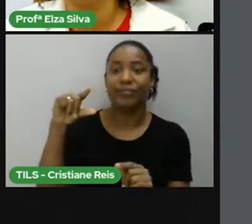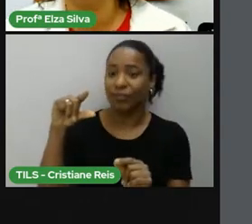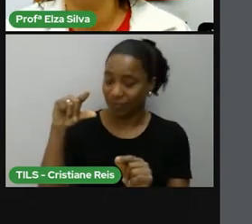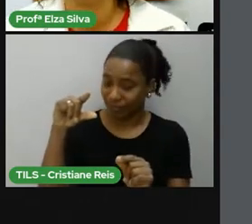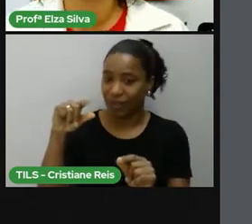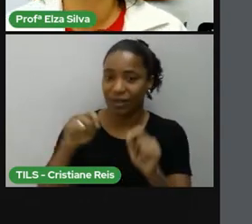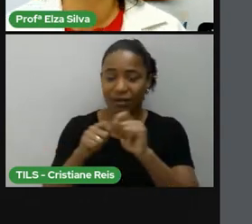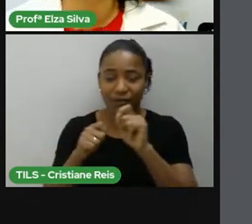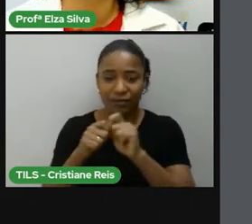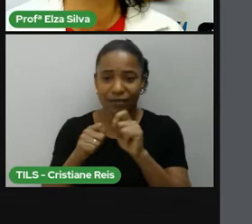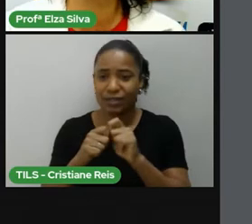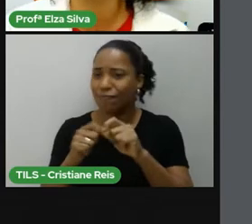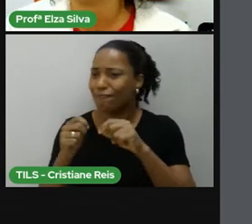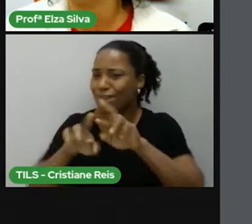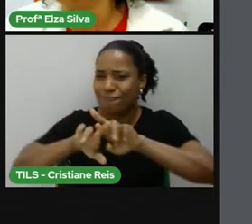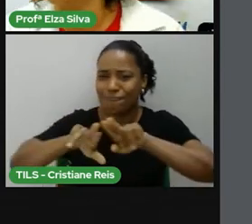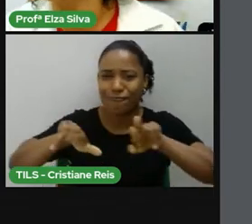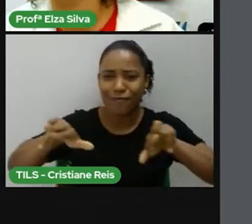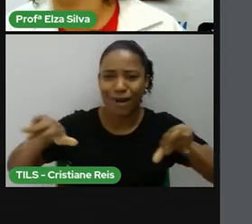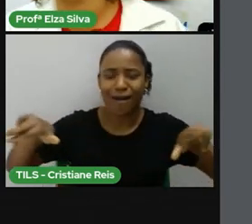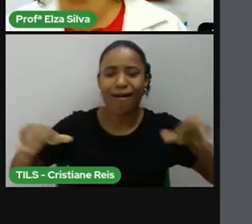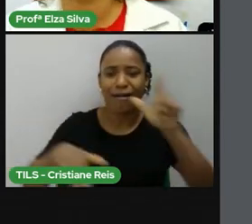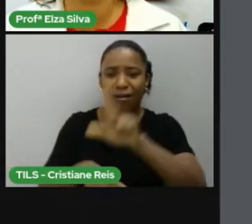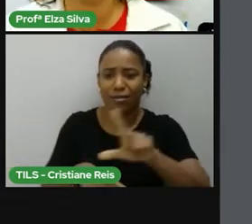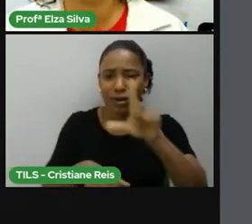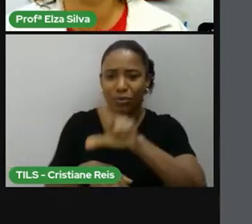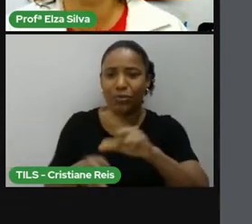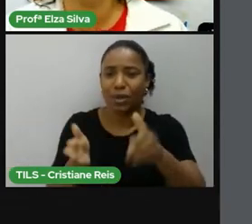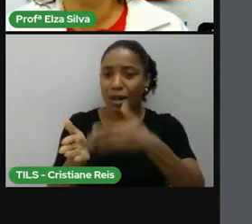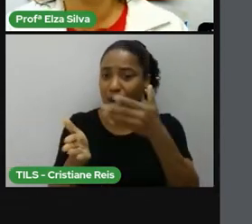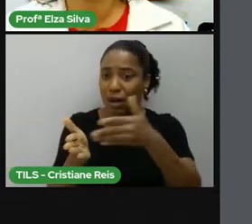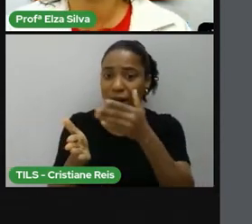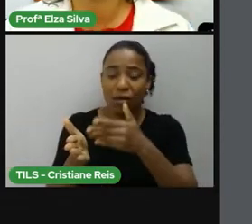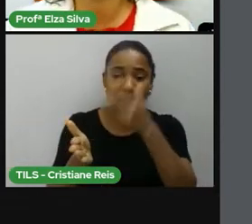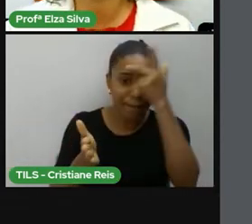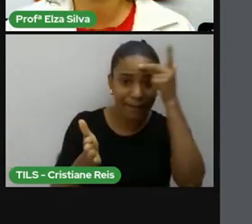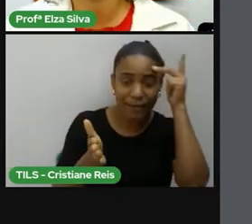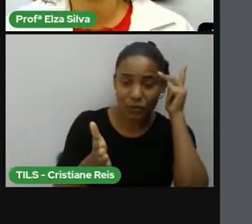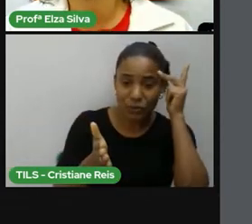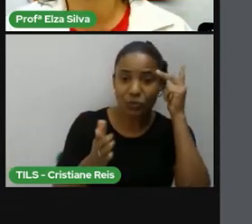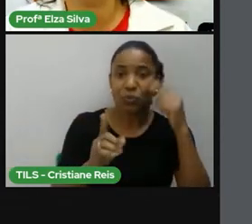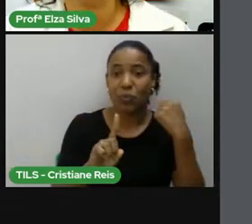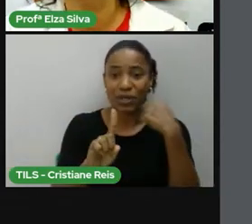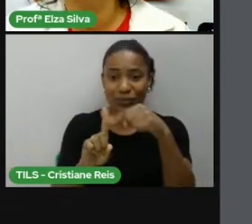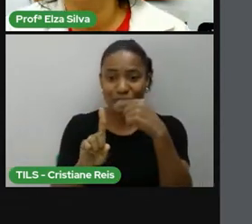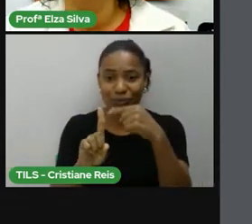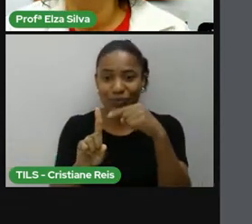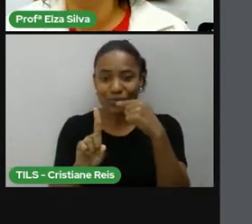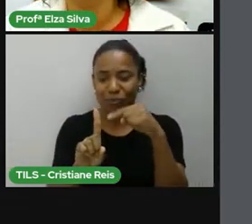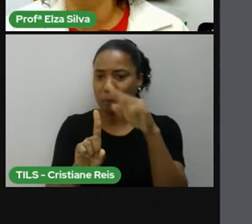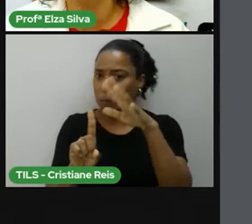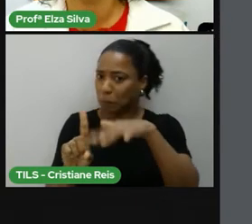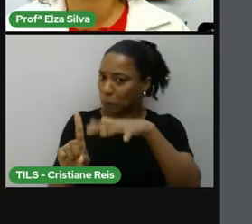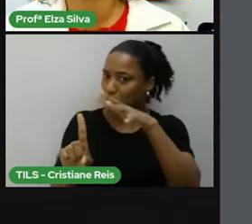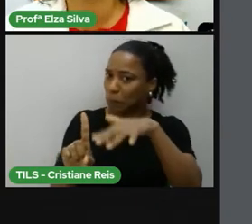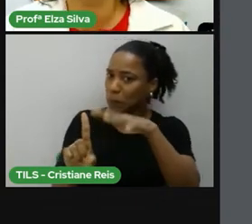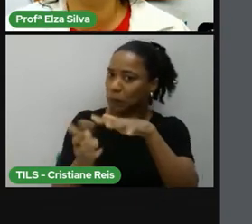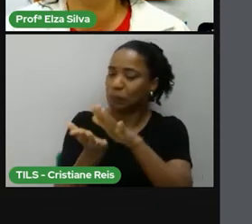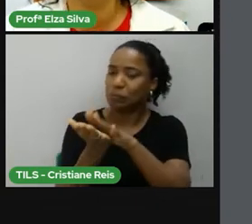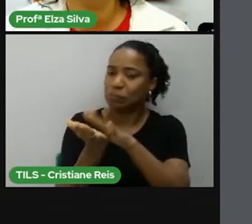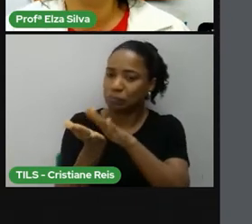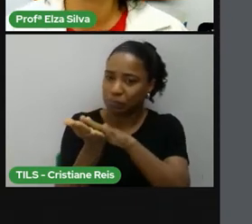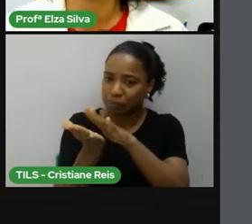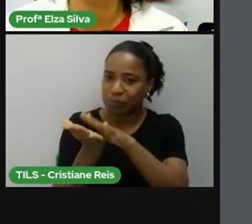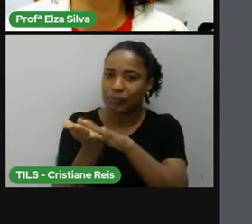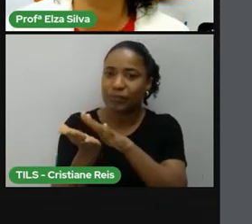obras que foram muito elogiadas pela crítica e obras que abortaram de forma dura